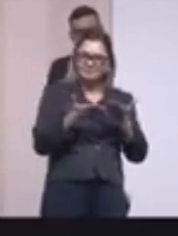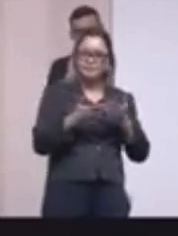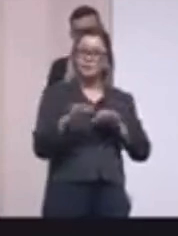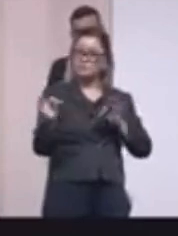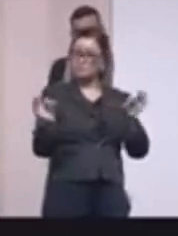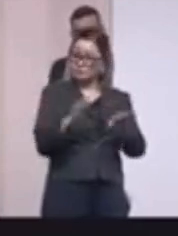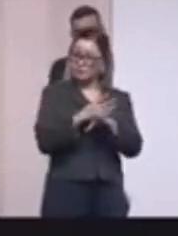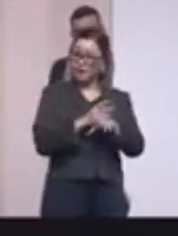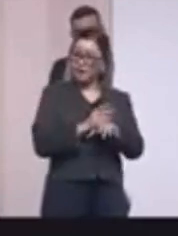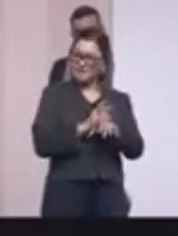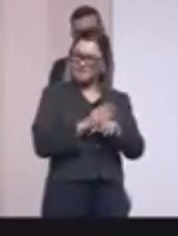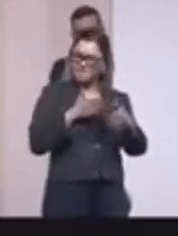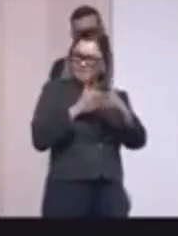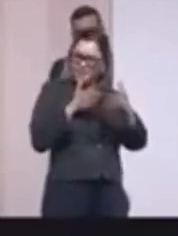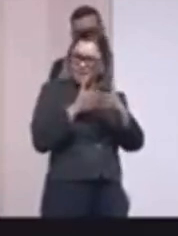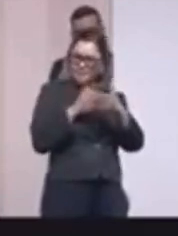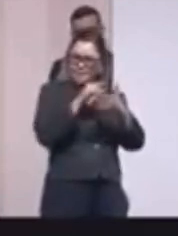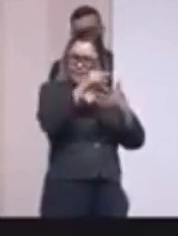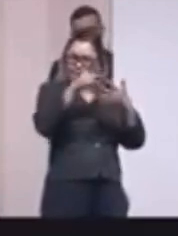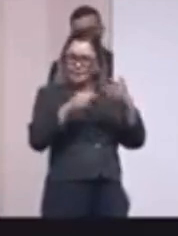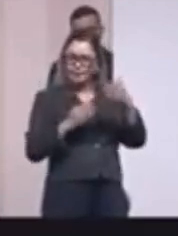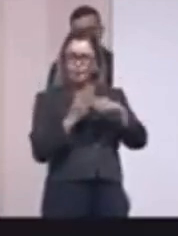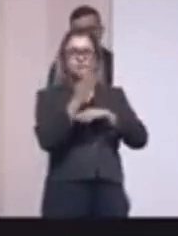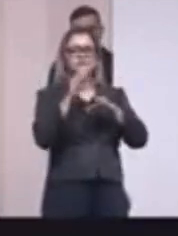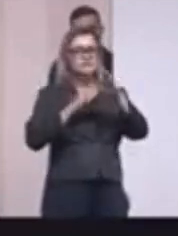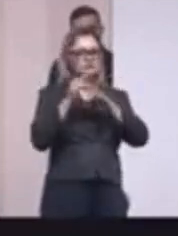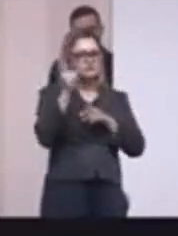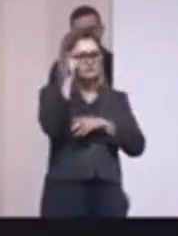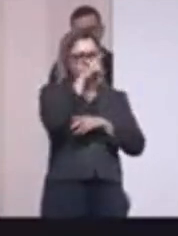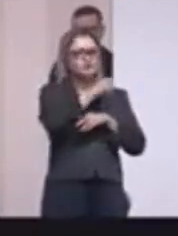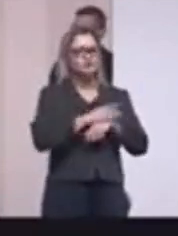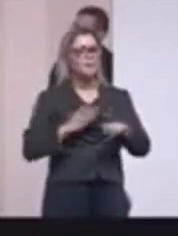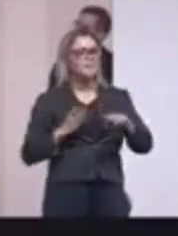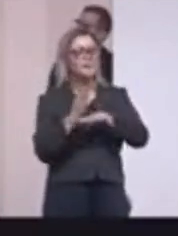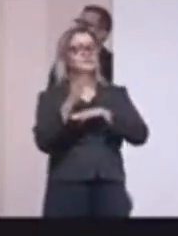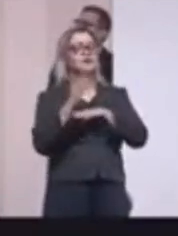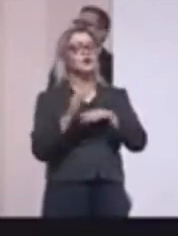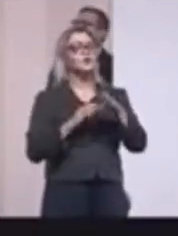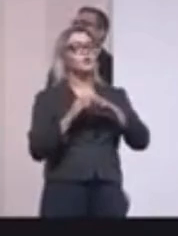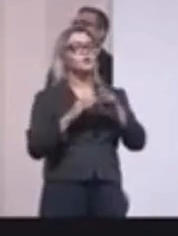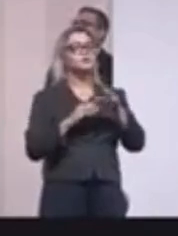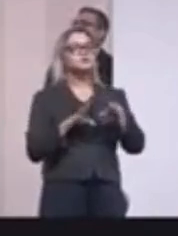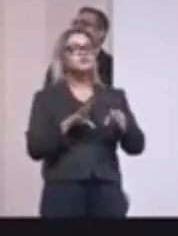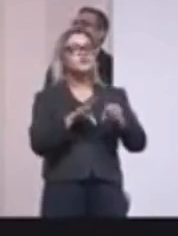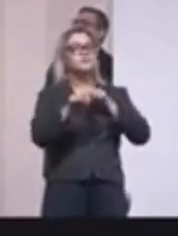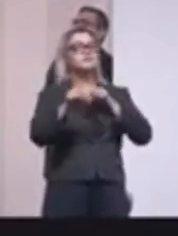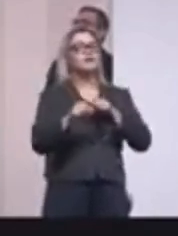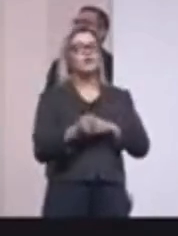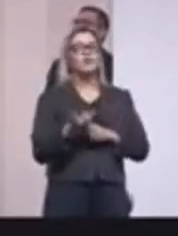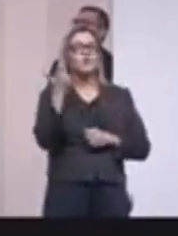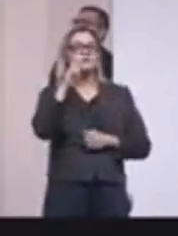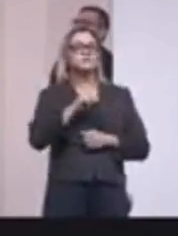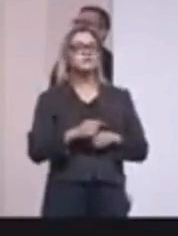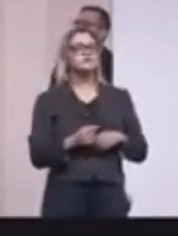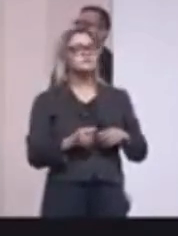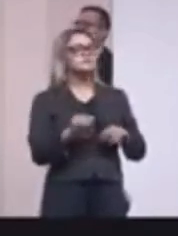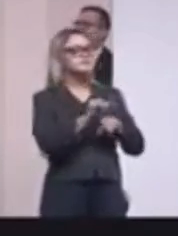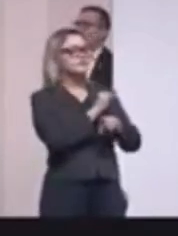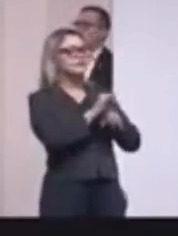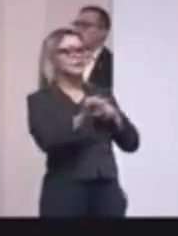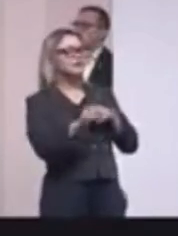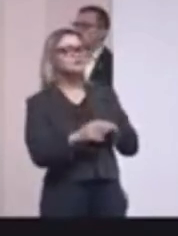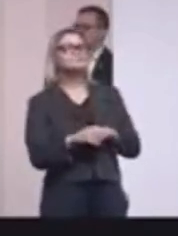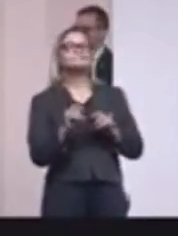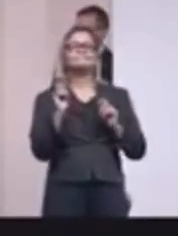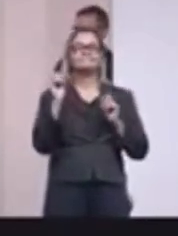prepararam, venceram várias etapas, venceram um concurso difícil, passaram agora para um curso de formação, ganharam ferramentas e podem ter